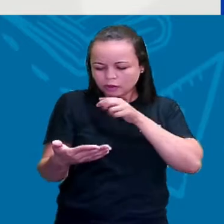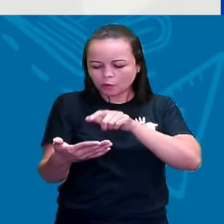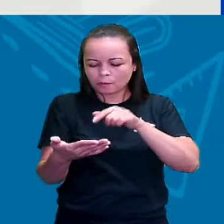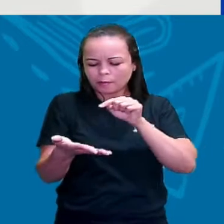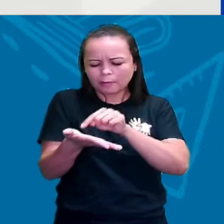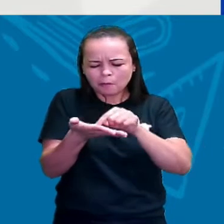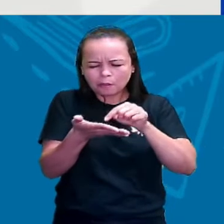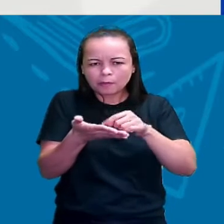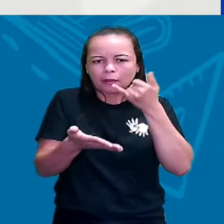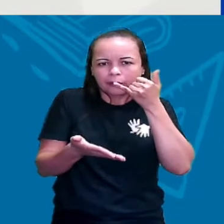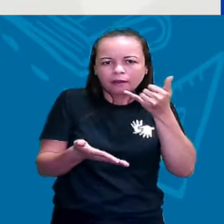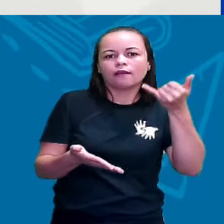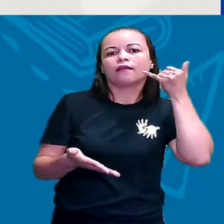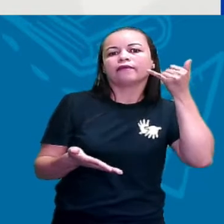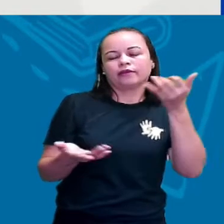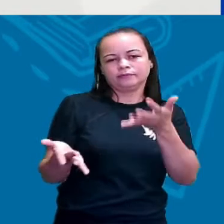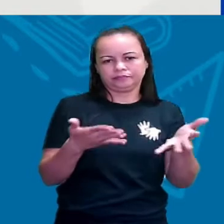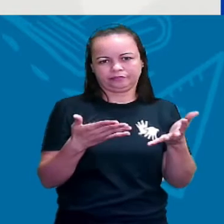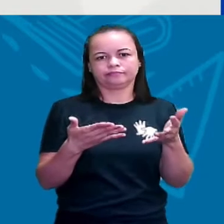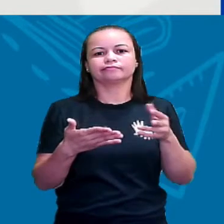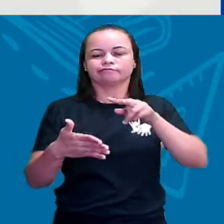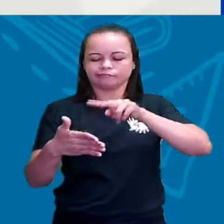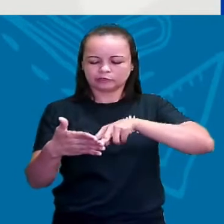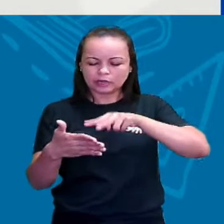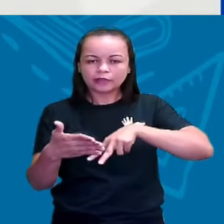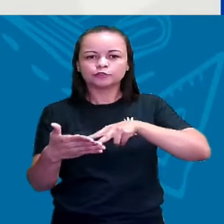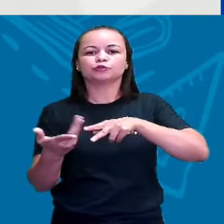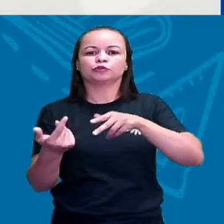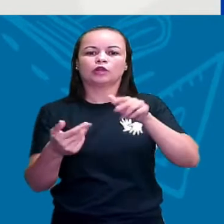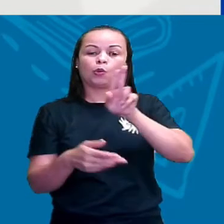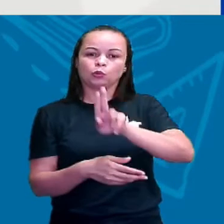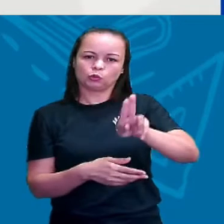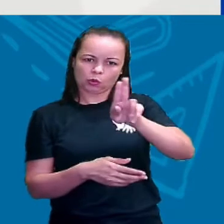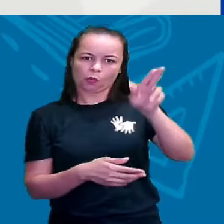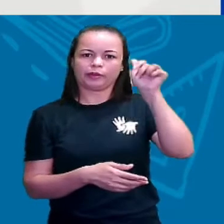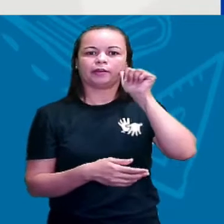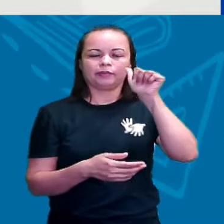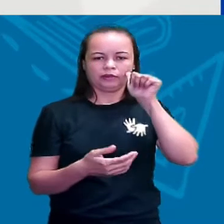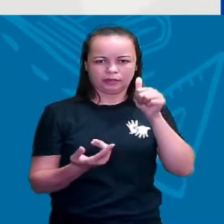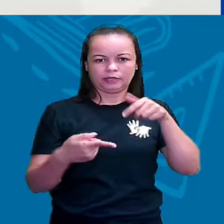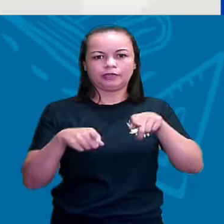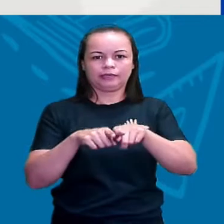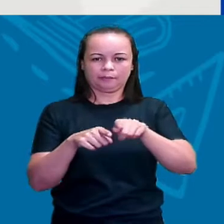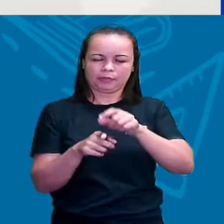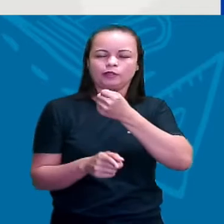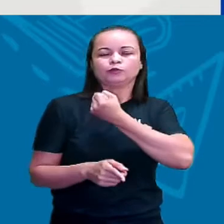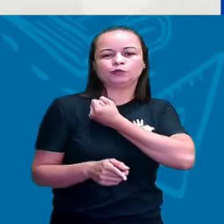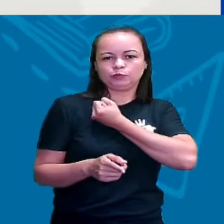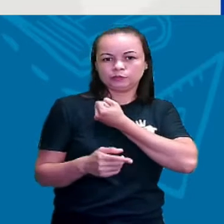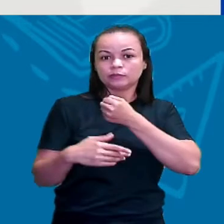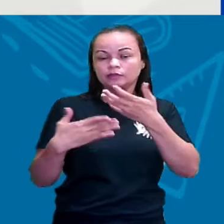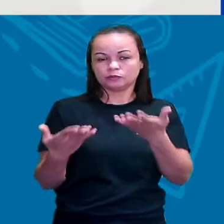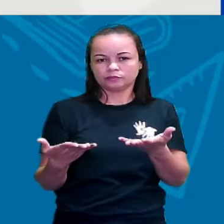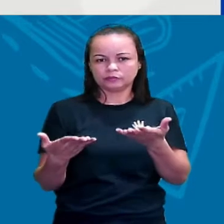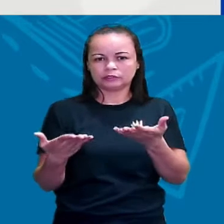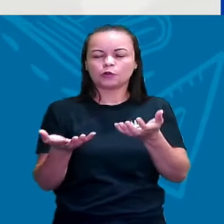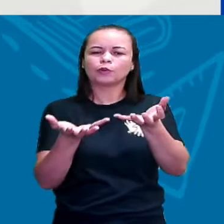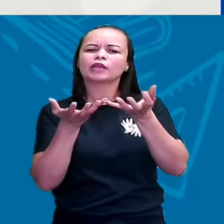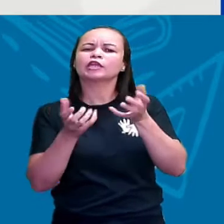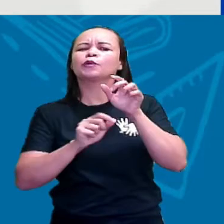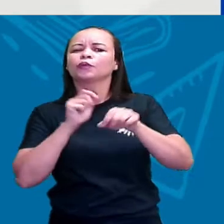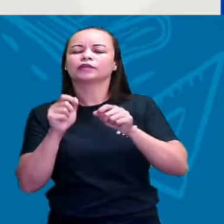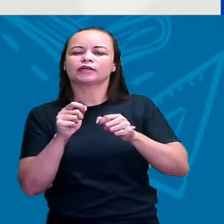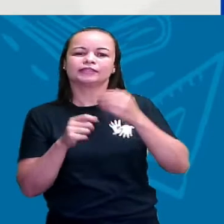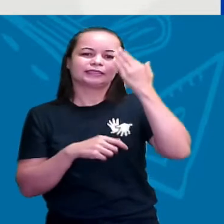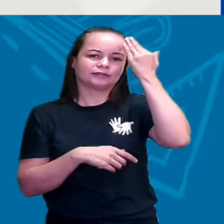leitura lá do nome de Mariana e do telefone para buscar uma informação. O que é que eu queria? Saber o telefone de